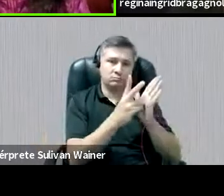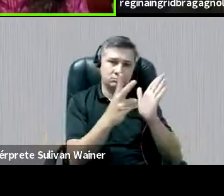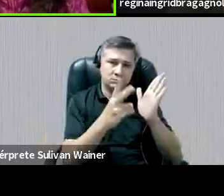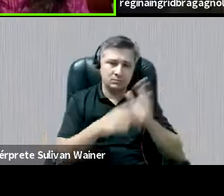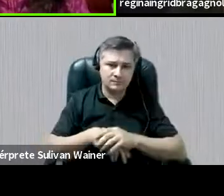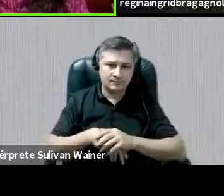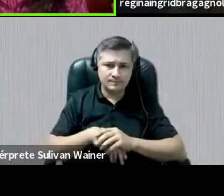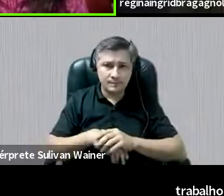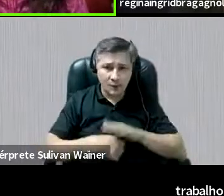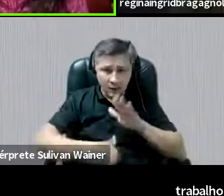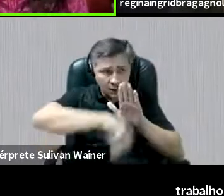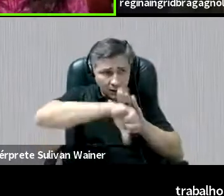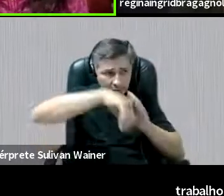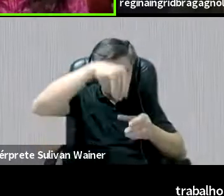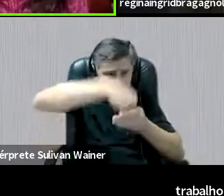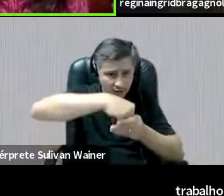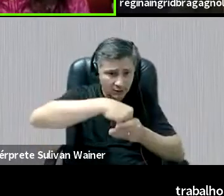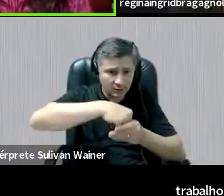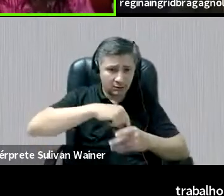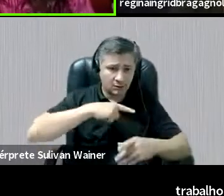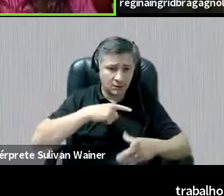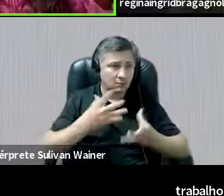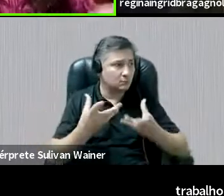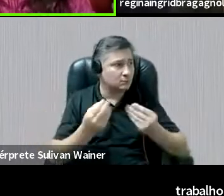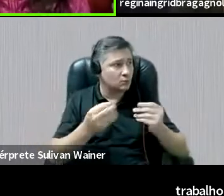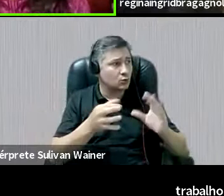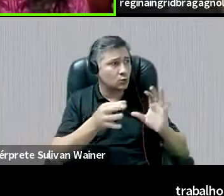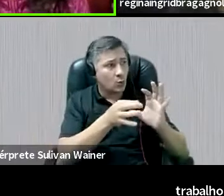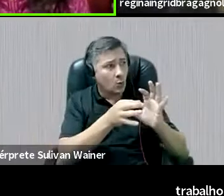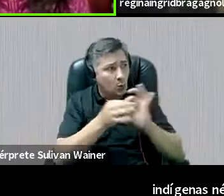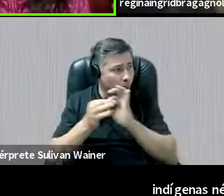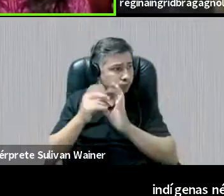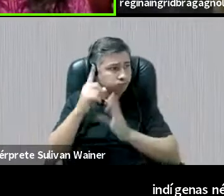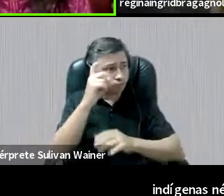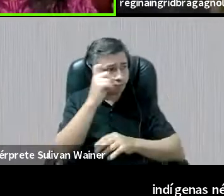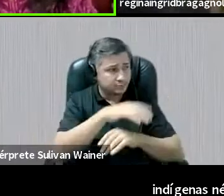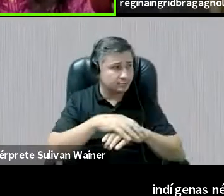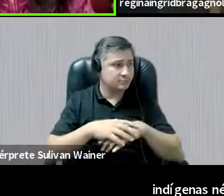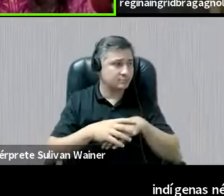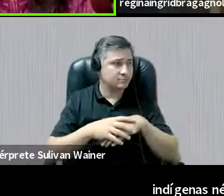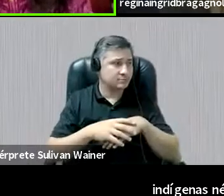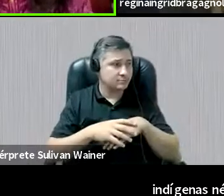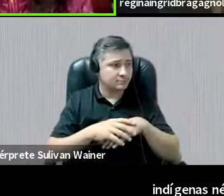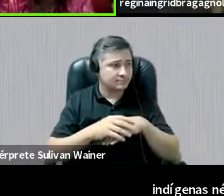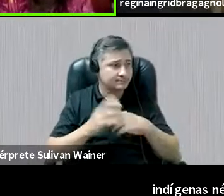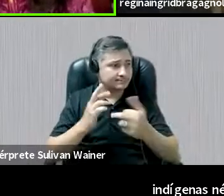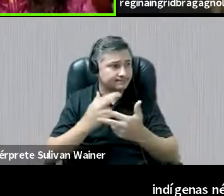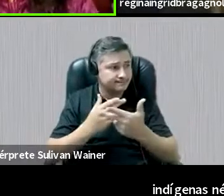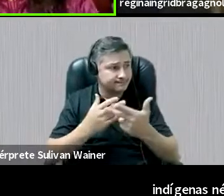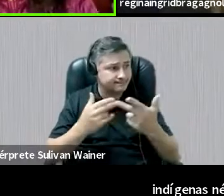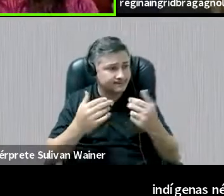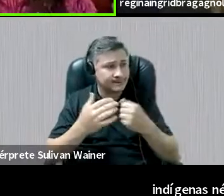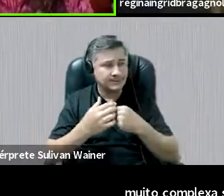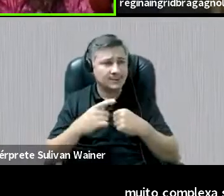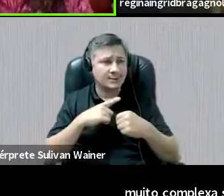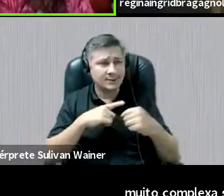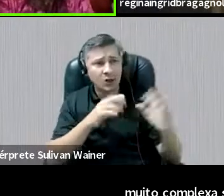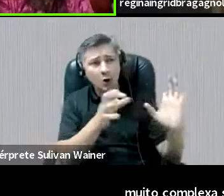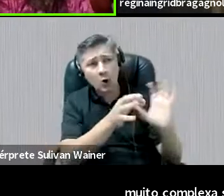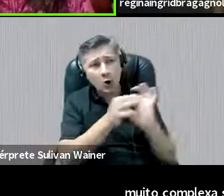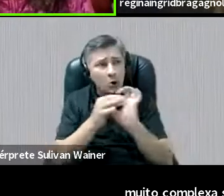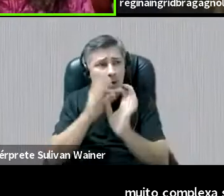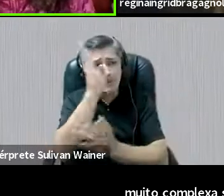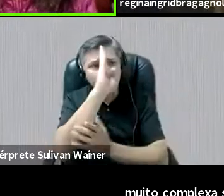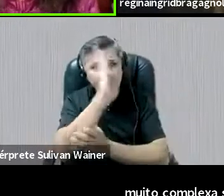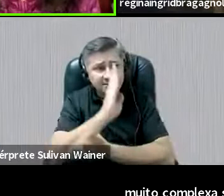criminalização, ela é muito complexa, sabe? Ela é bem importante, né? Em vários contextos brasileiros, porque realmente é